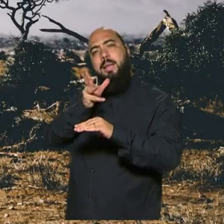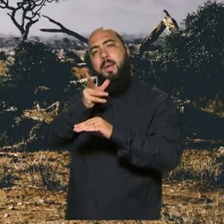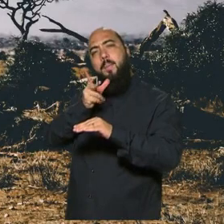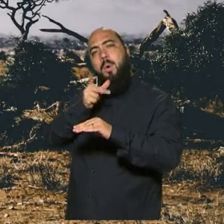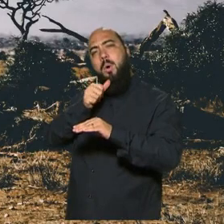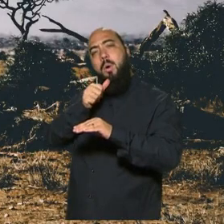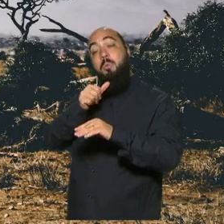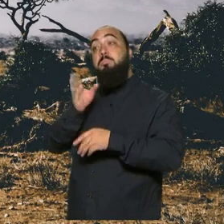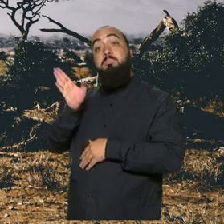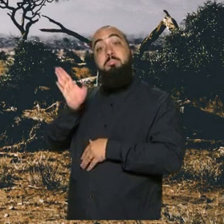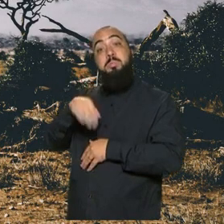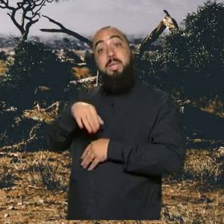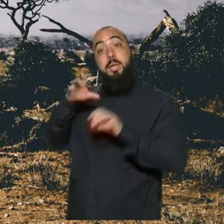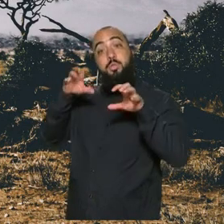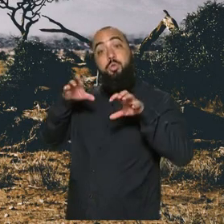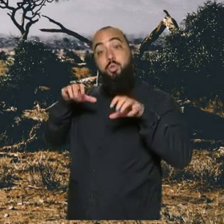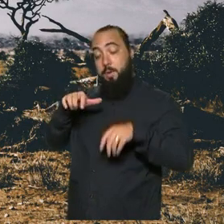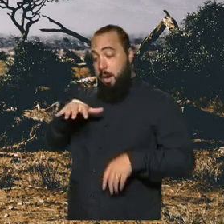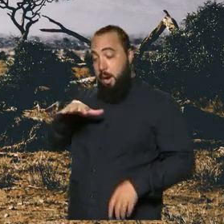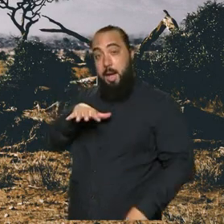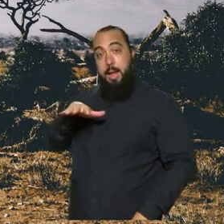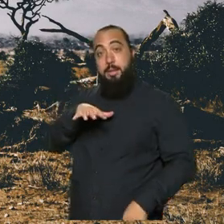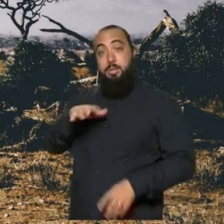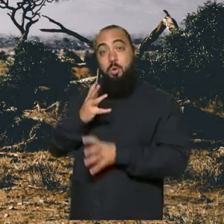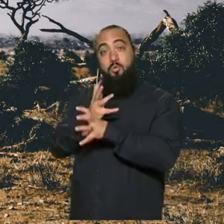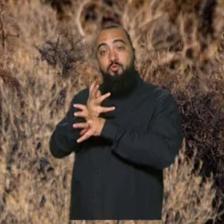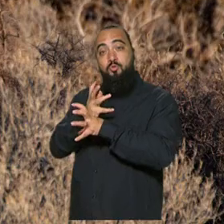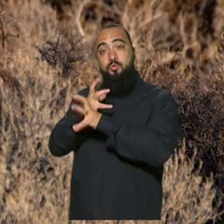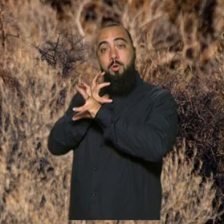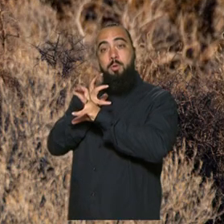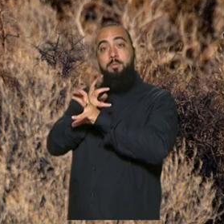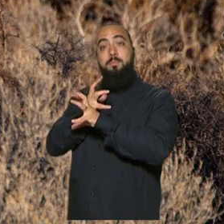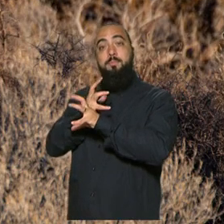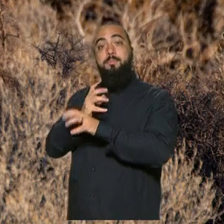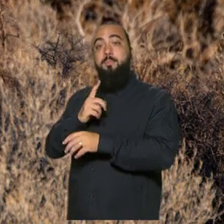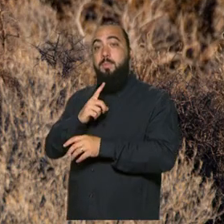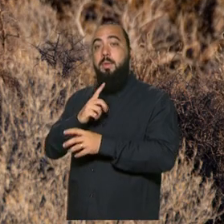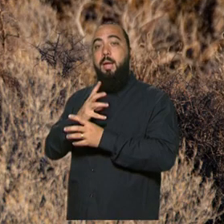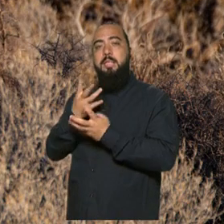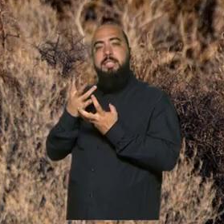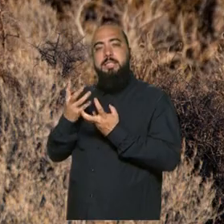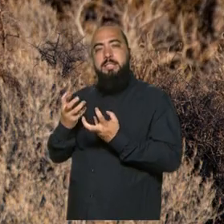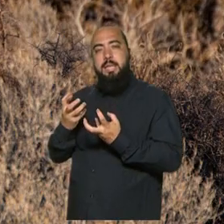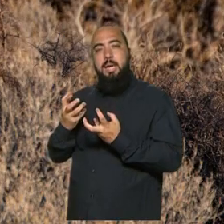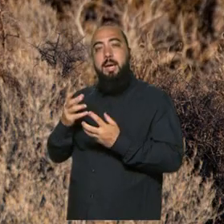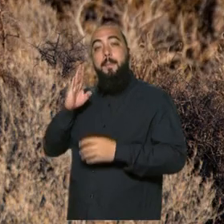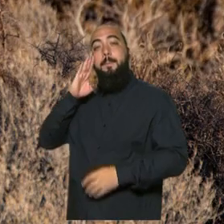E traz chuva para uma região bem árida na África, principalmente na costa leste.